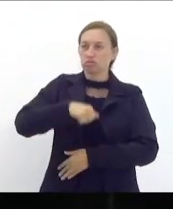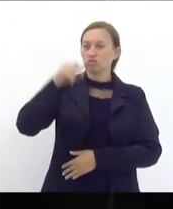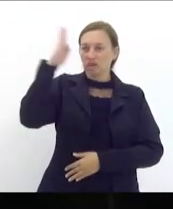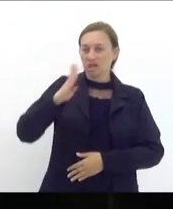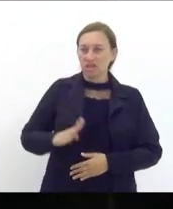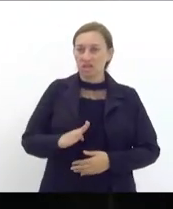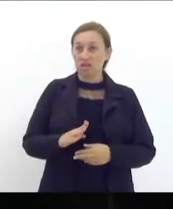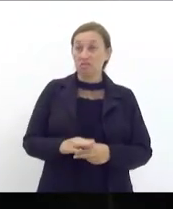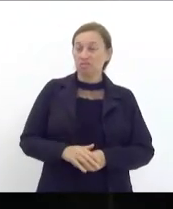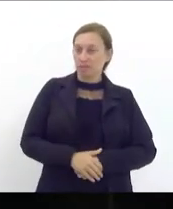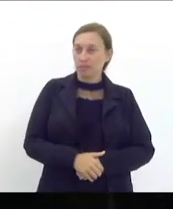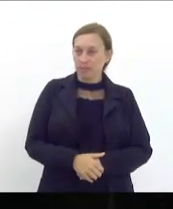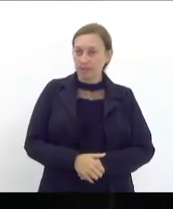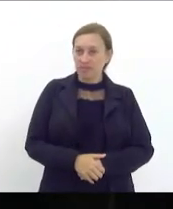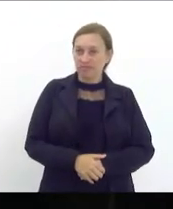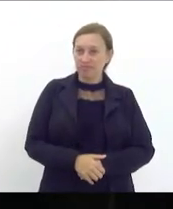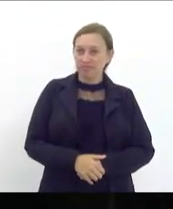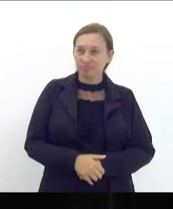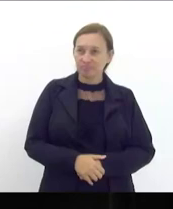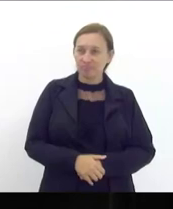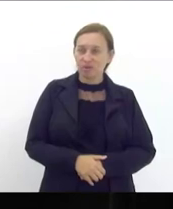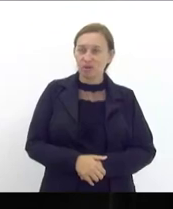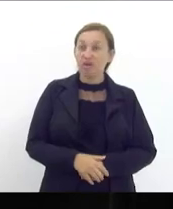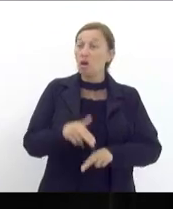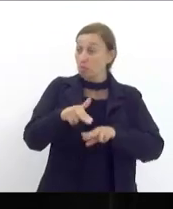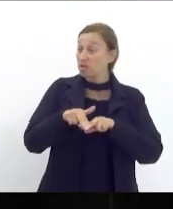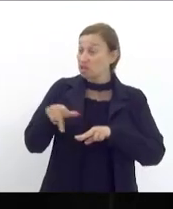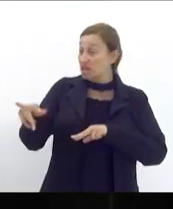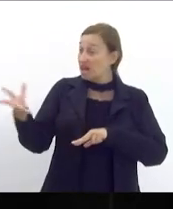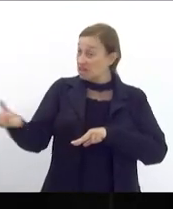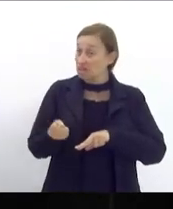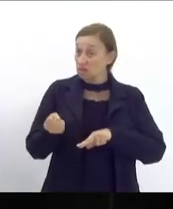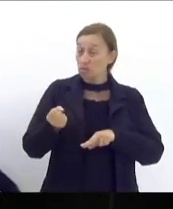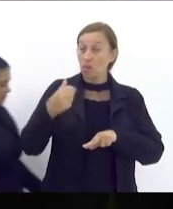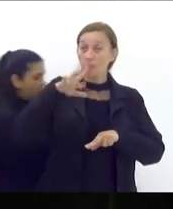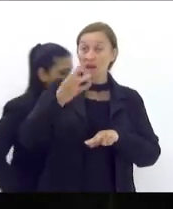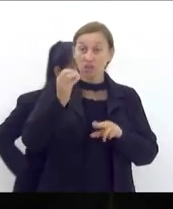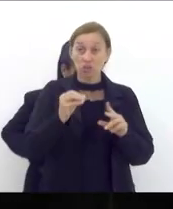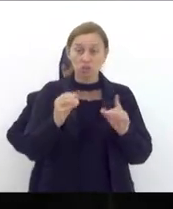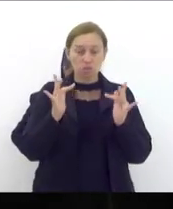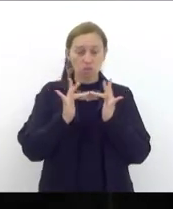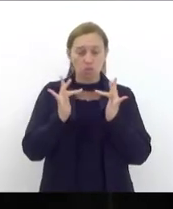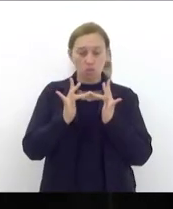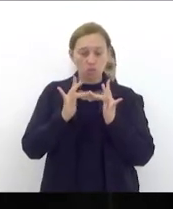é por causa disso que o Lula está recebendo Maduro porque eles têm afinidades